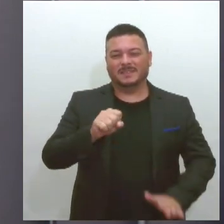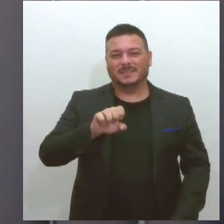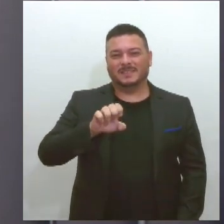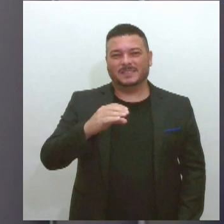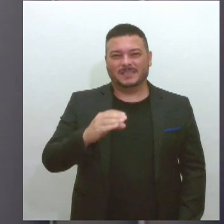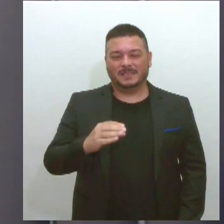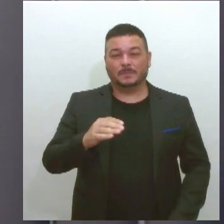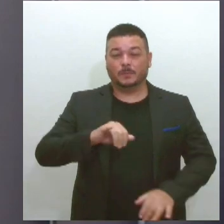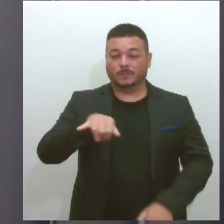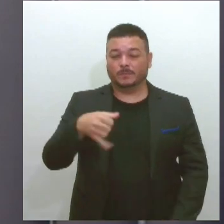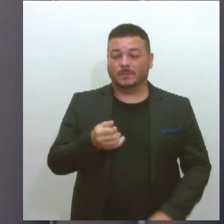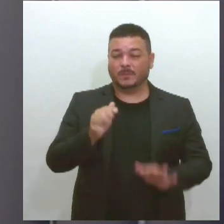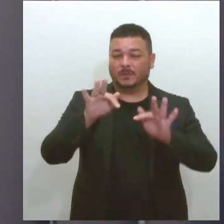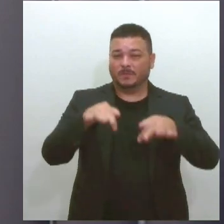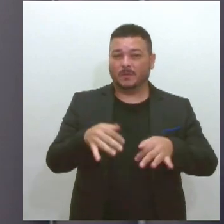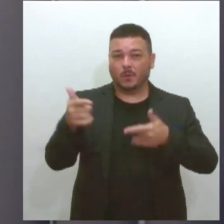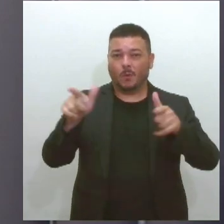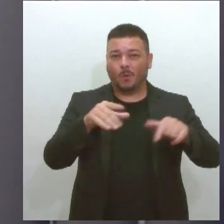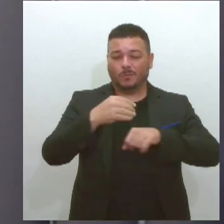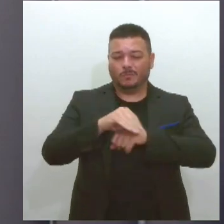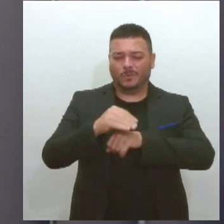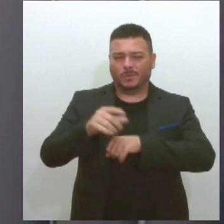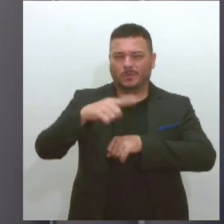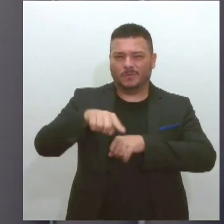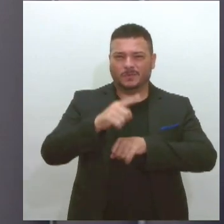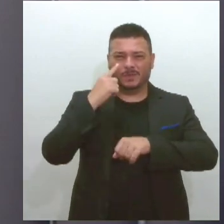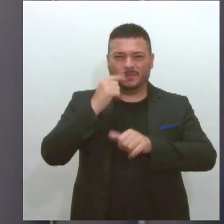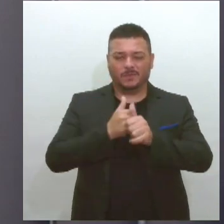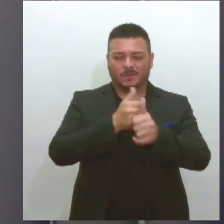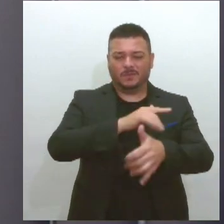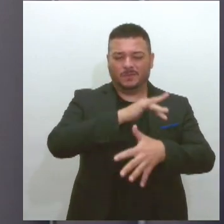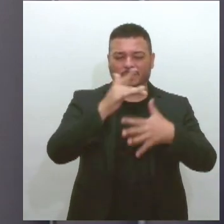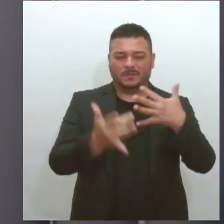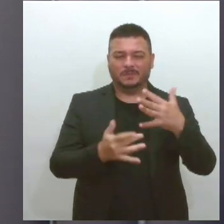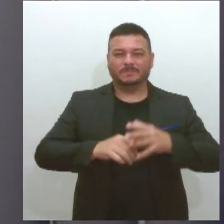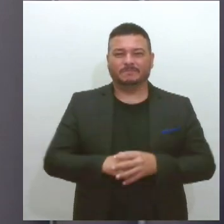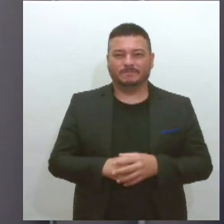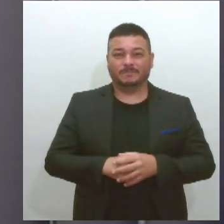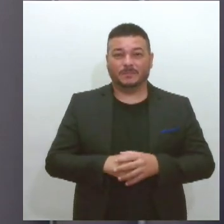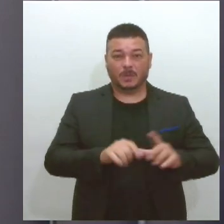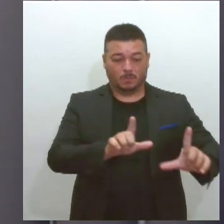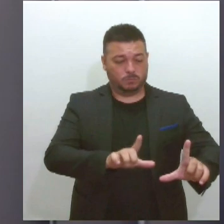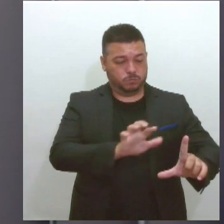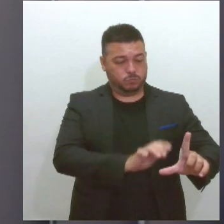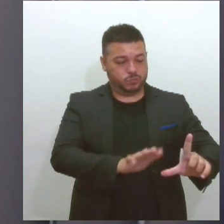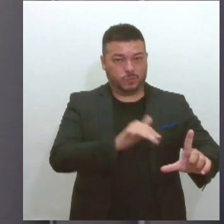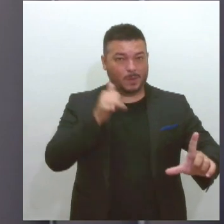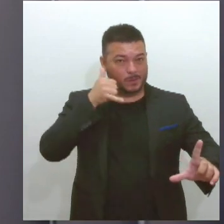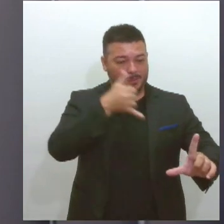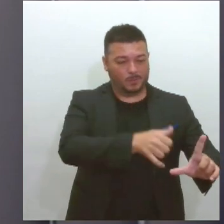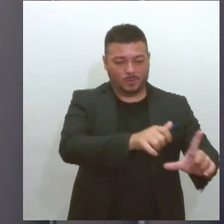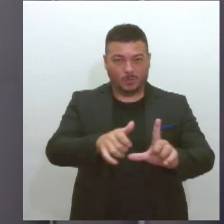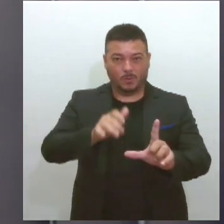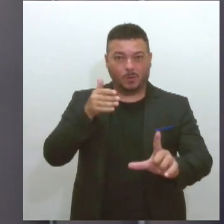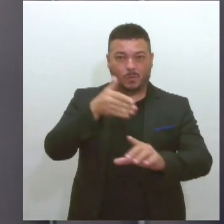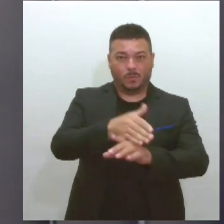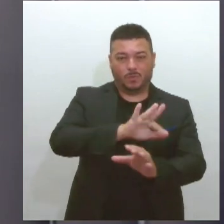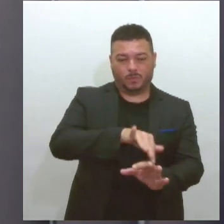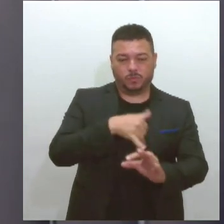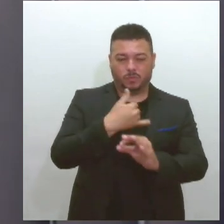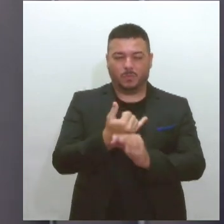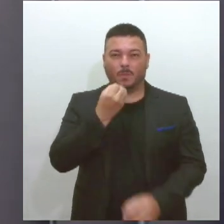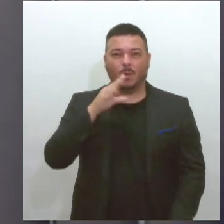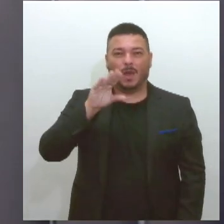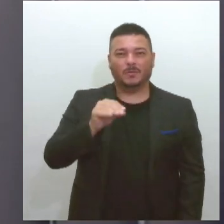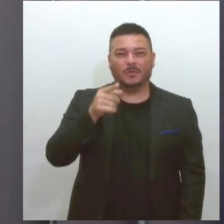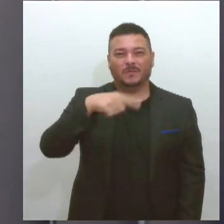fica por aqui Outras notícias você acompanha em nossas redes sociais E no QR Code aqui na tela você acessa o nosso canal no Youtube Uma boa noite para você